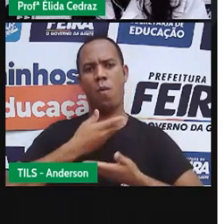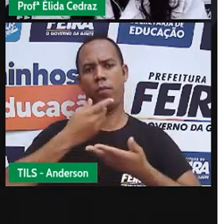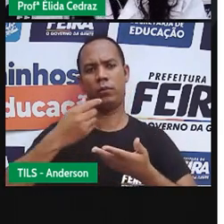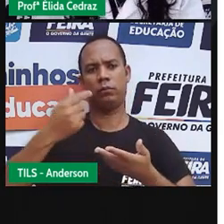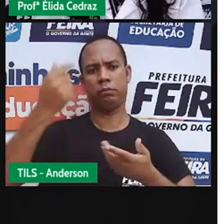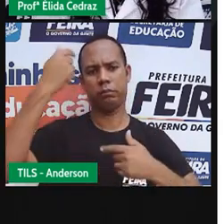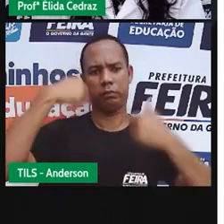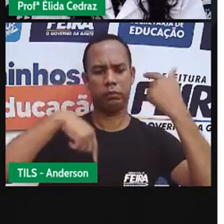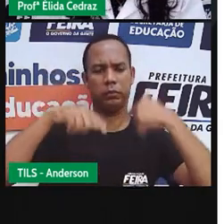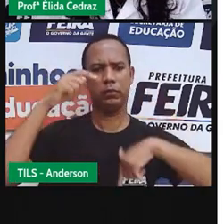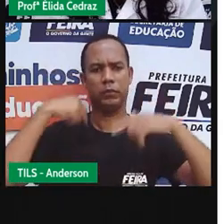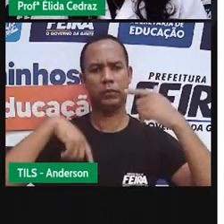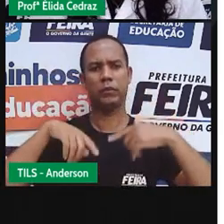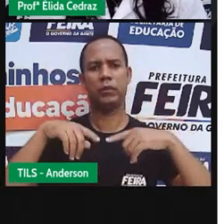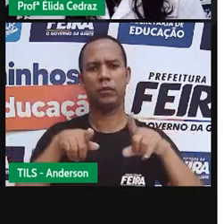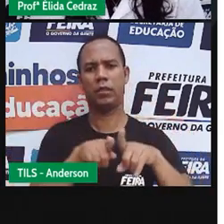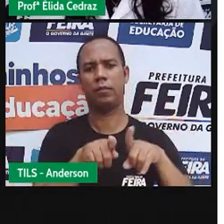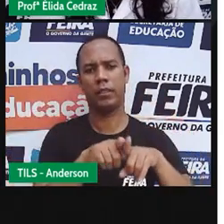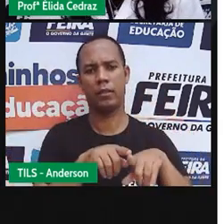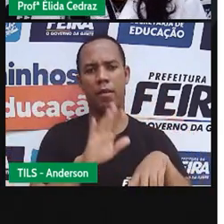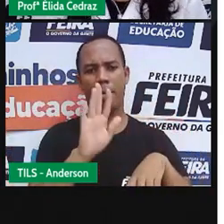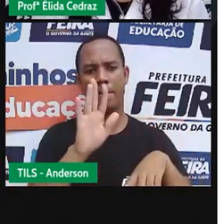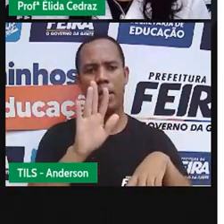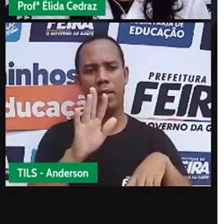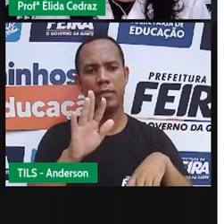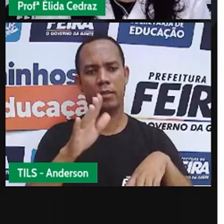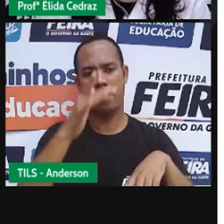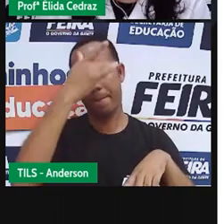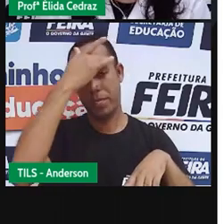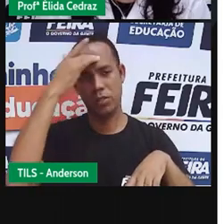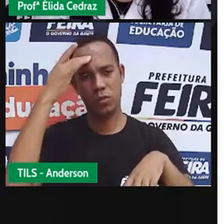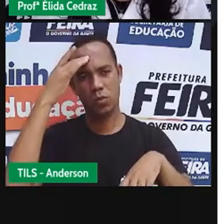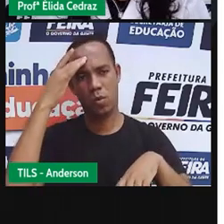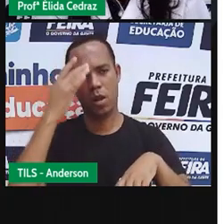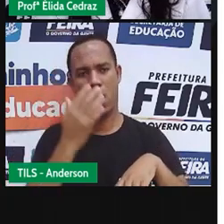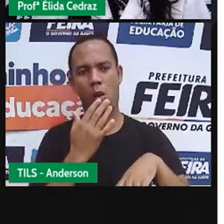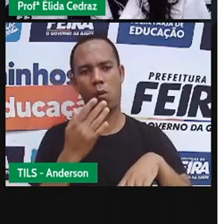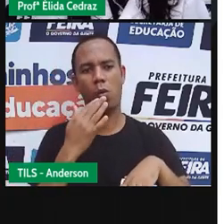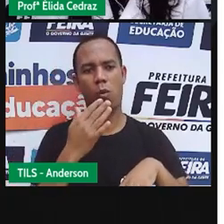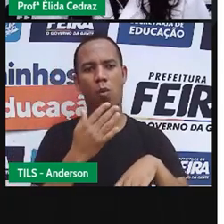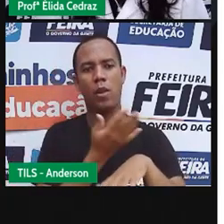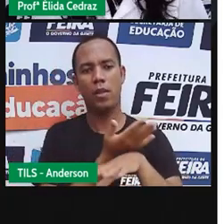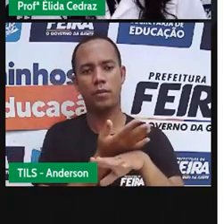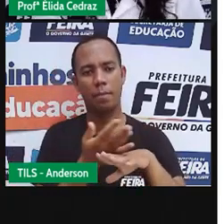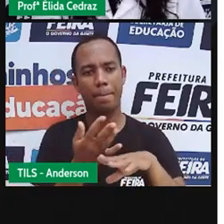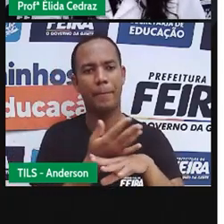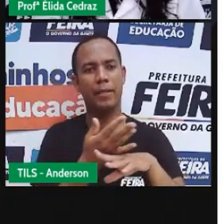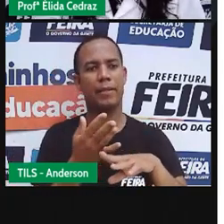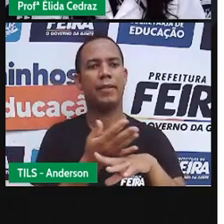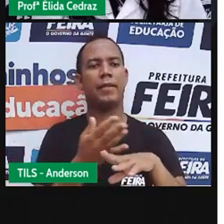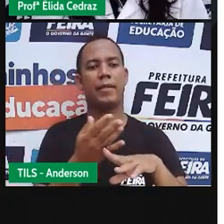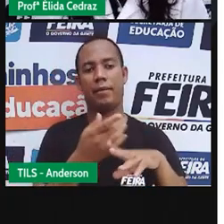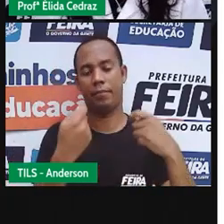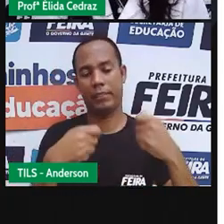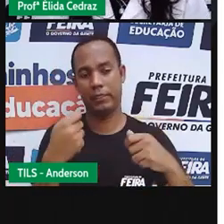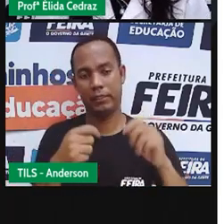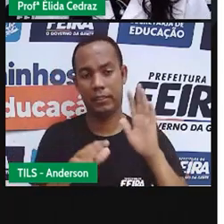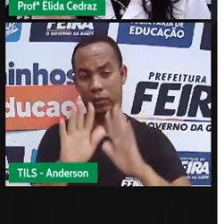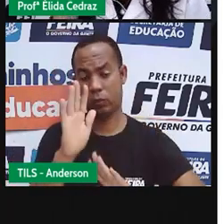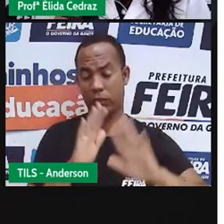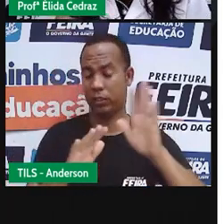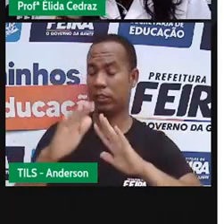claras e asabinas precisam redobrar esse cuidado com a sua pele